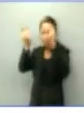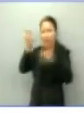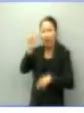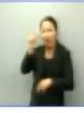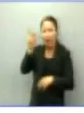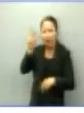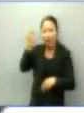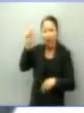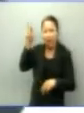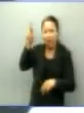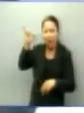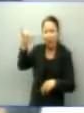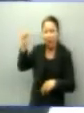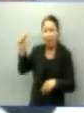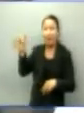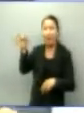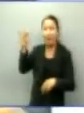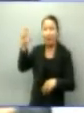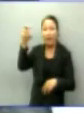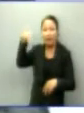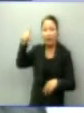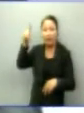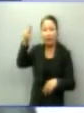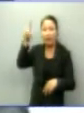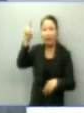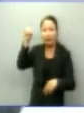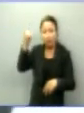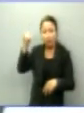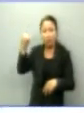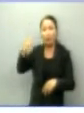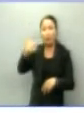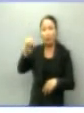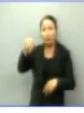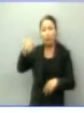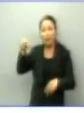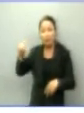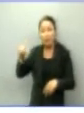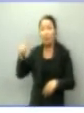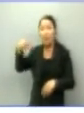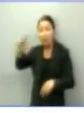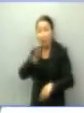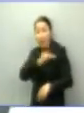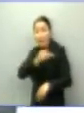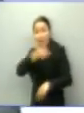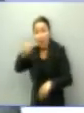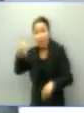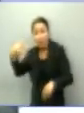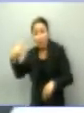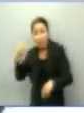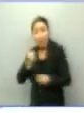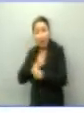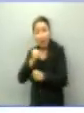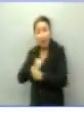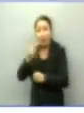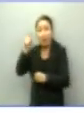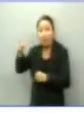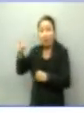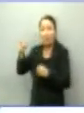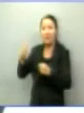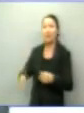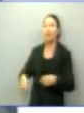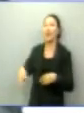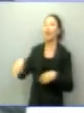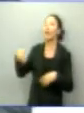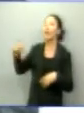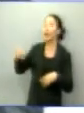Fernando Mendonça, seu maior doador da campanha em 2010, seu amigo há 14 anos, como o senhor mesmo disse. O senhor empregou a